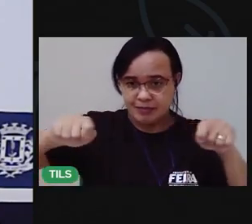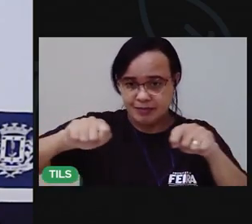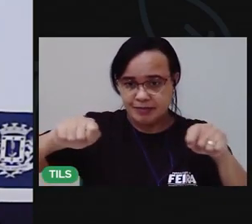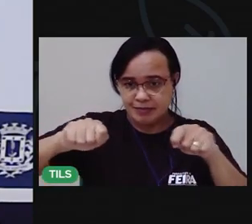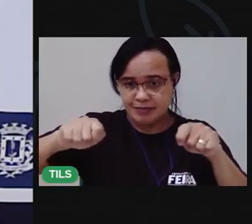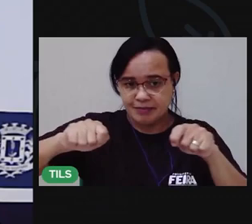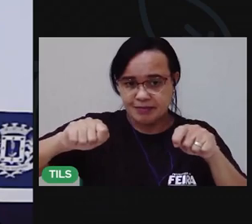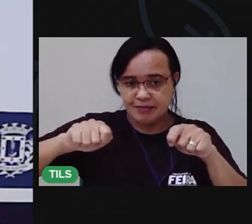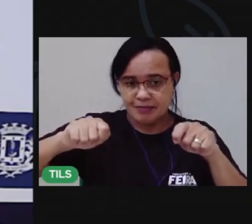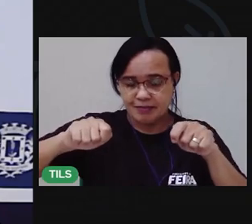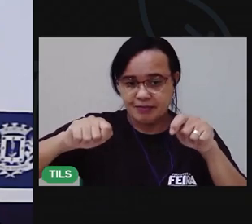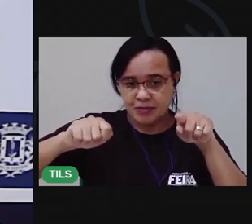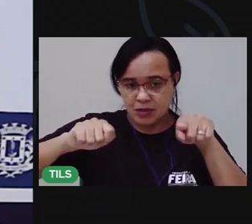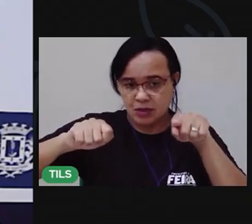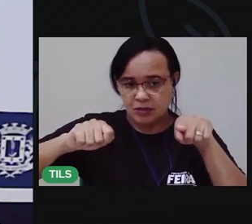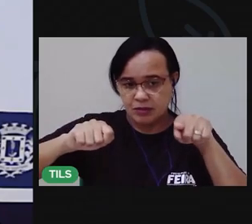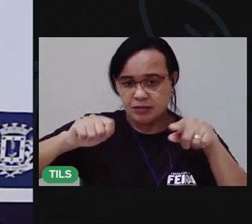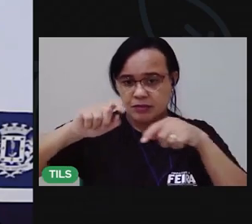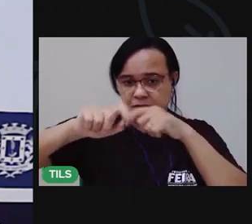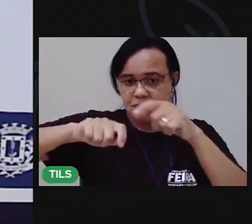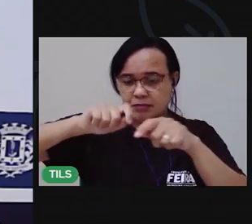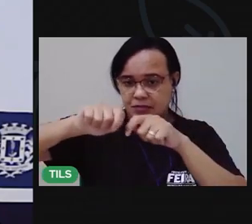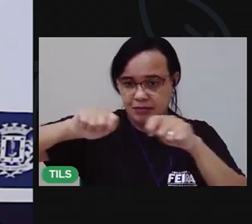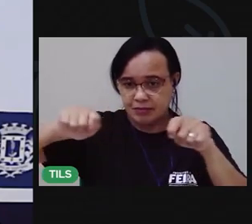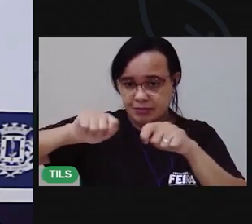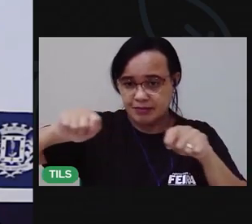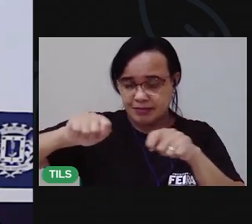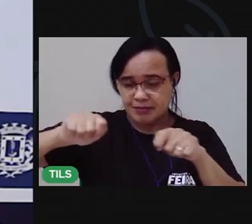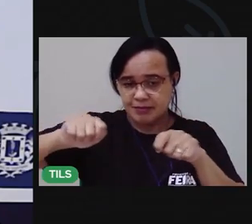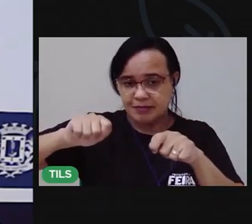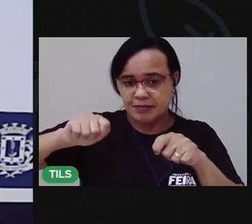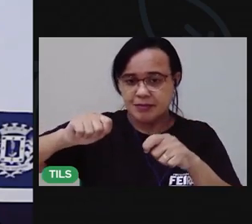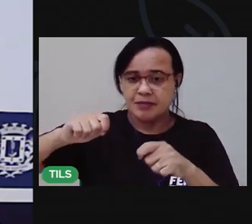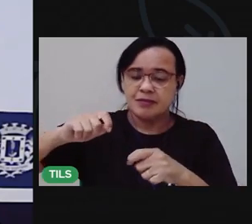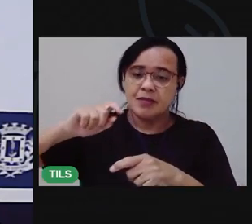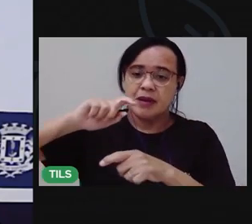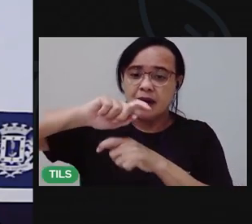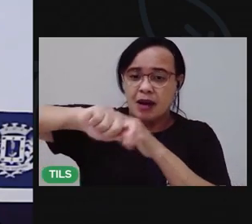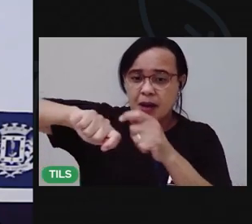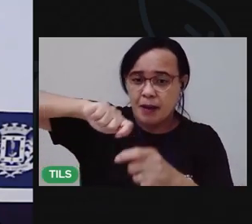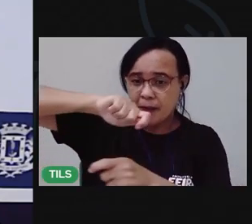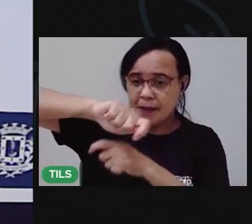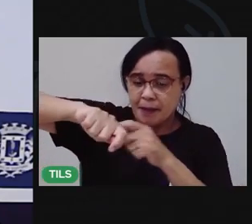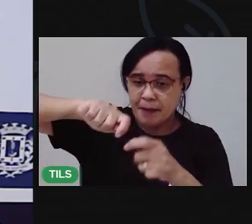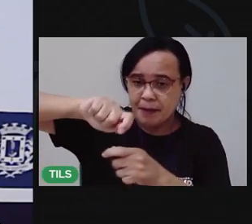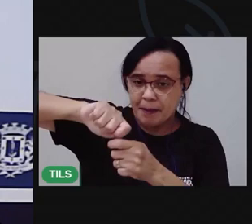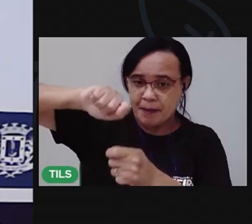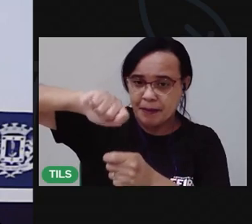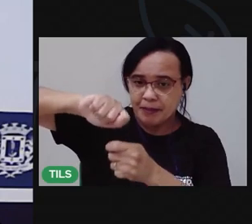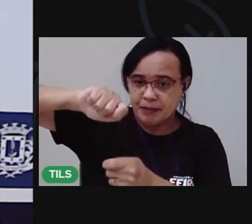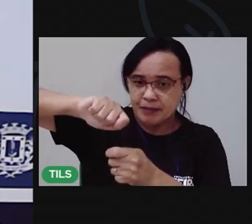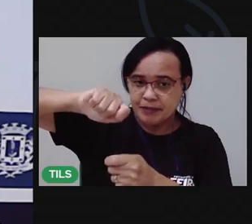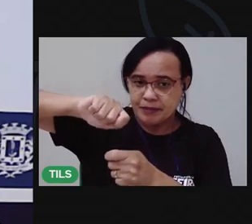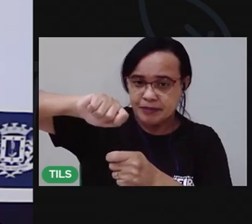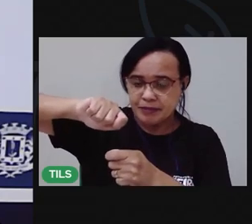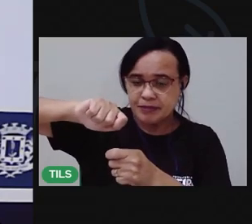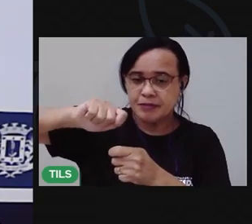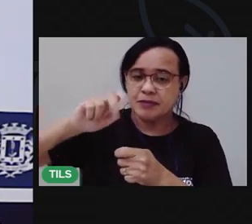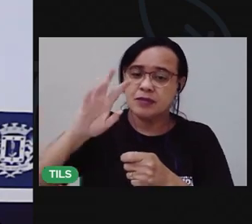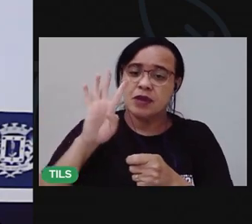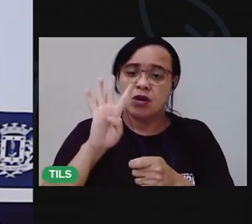tá? Pegar um pedaço do barbante e vai amarrar. Você vai precisar de quatro